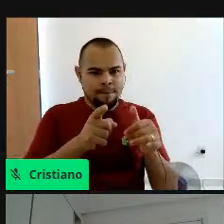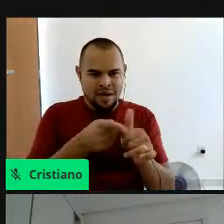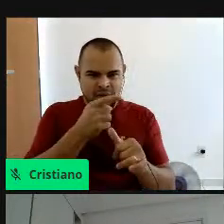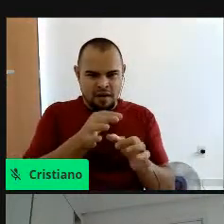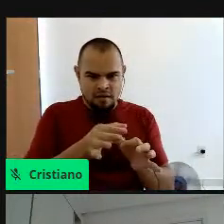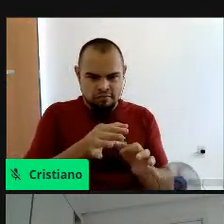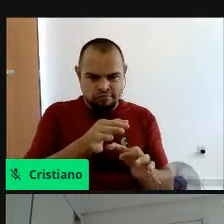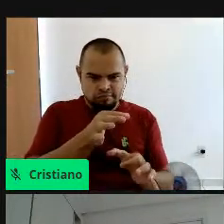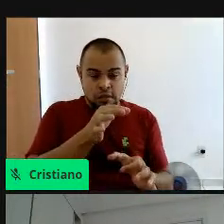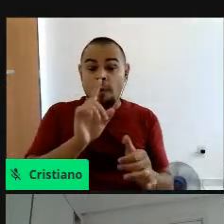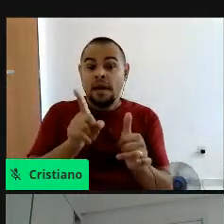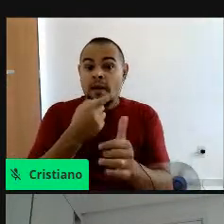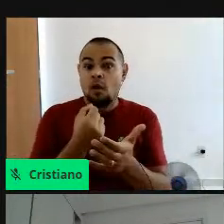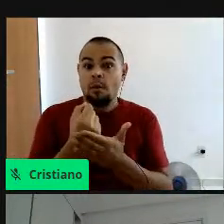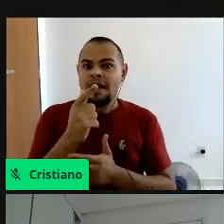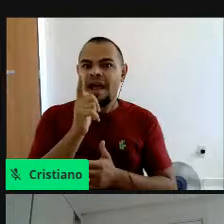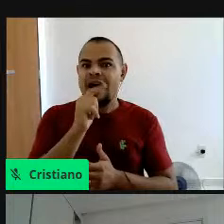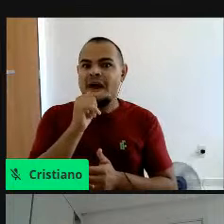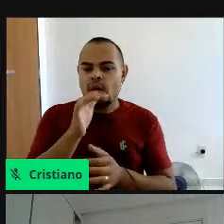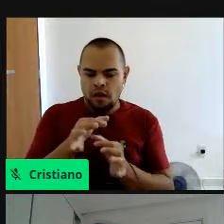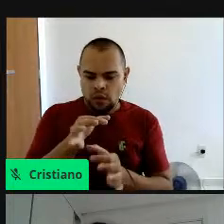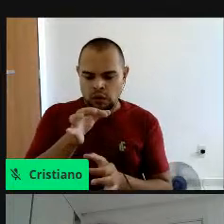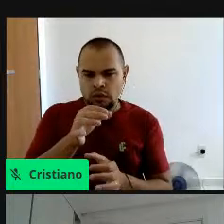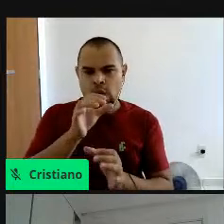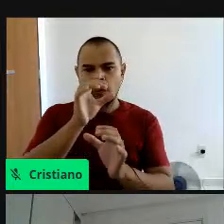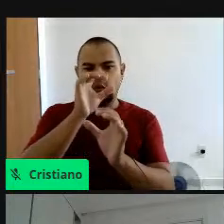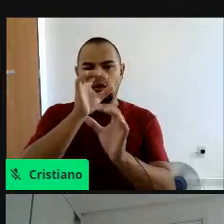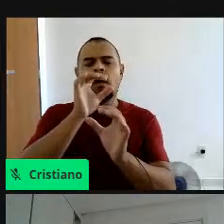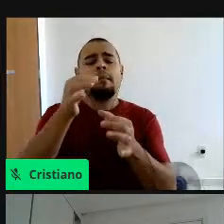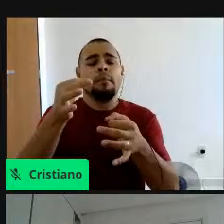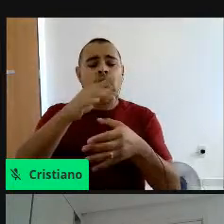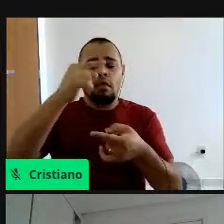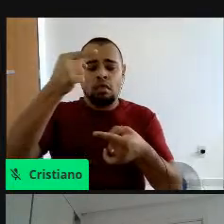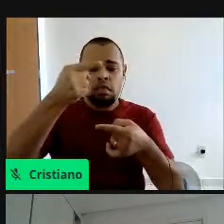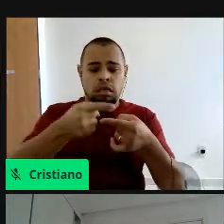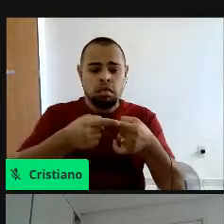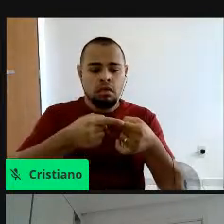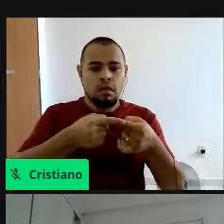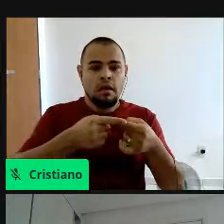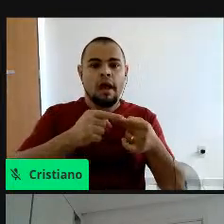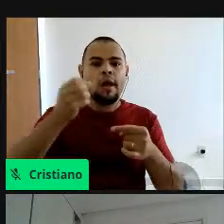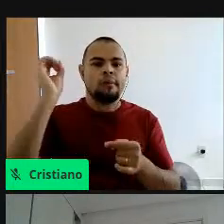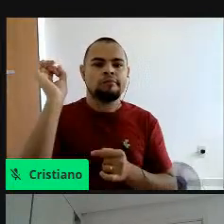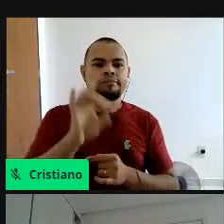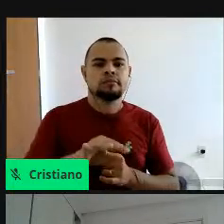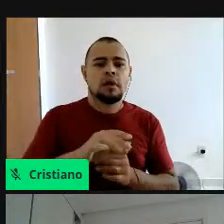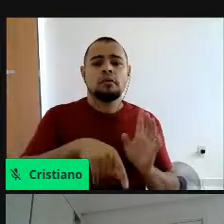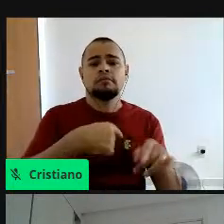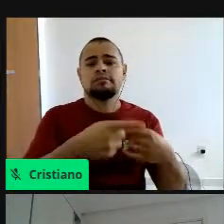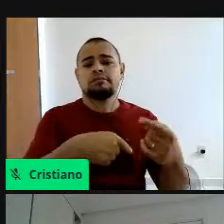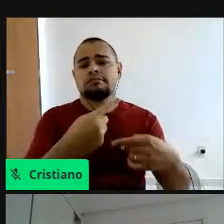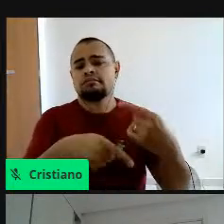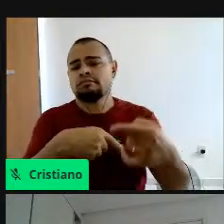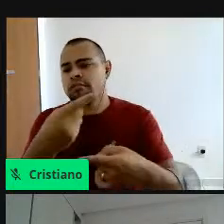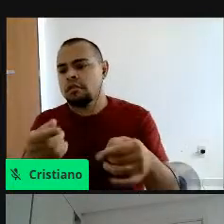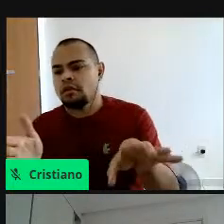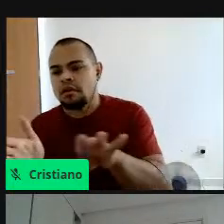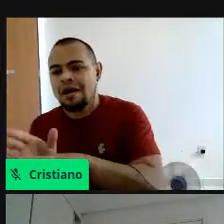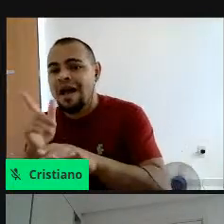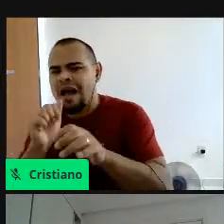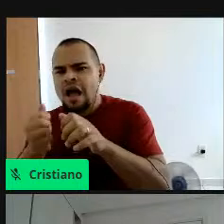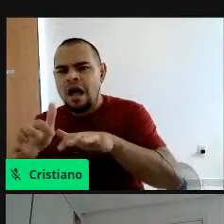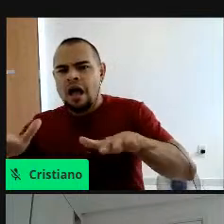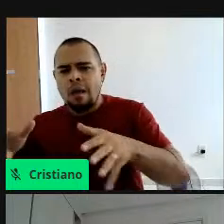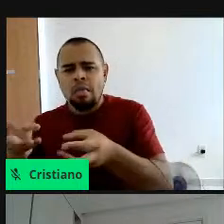a cadeia trófica, nós estamos no topo, é lógico que esse impacto, ele vai causar, vai ser sentido em toda,